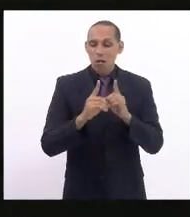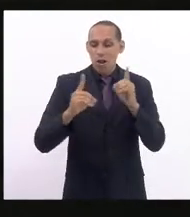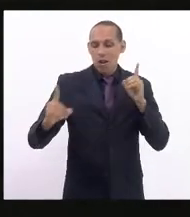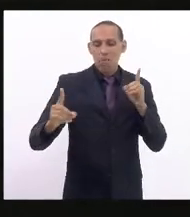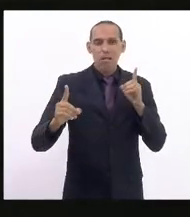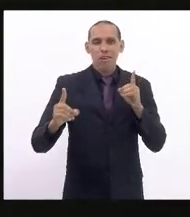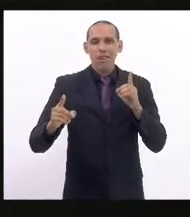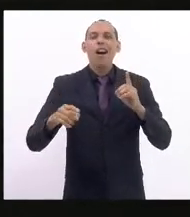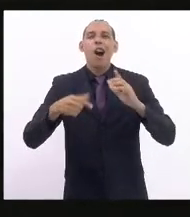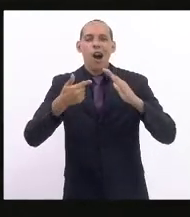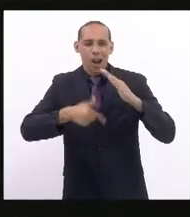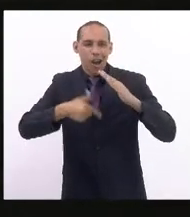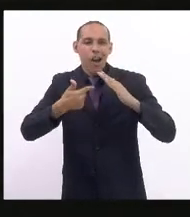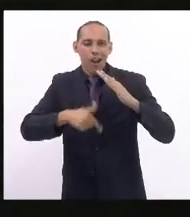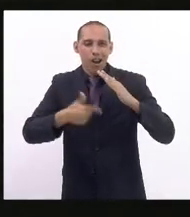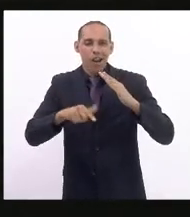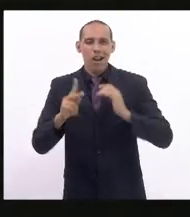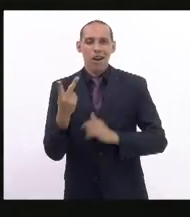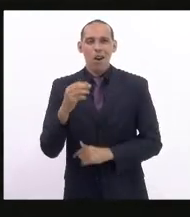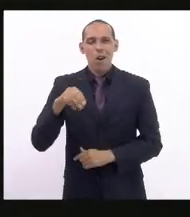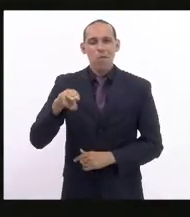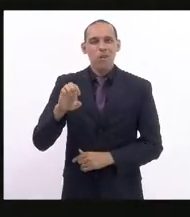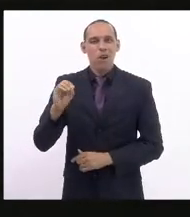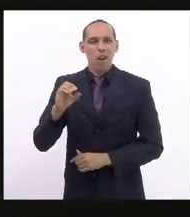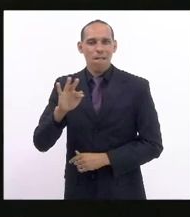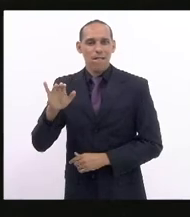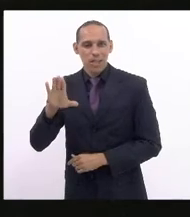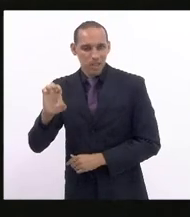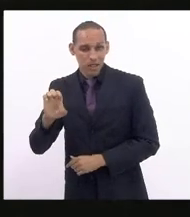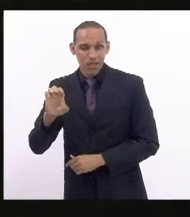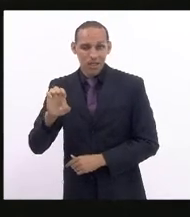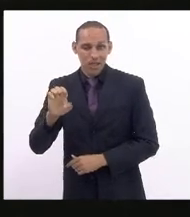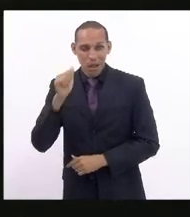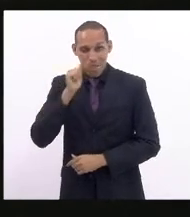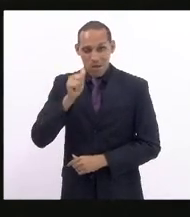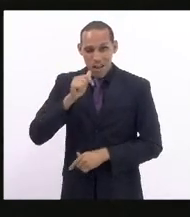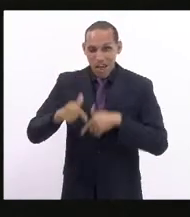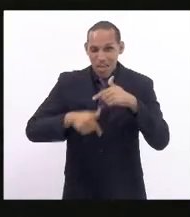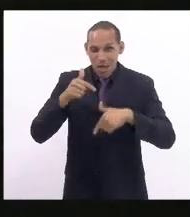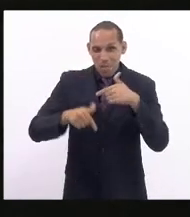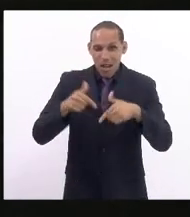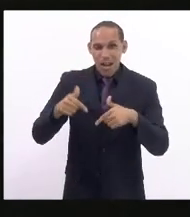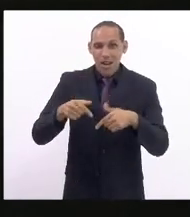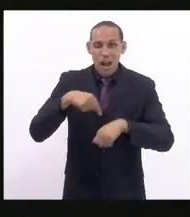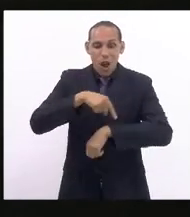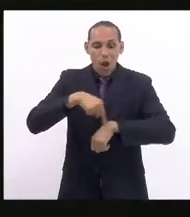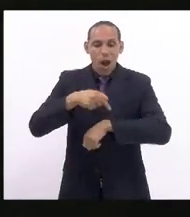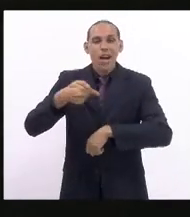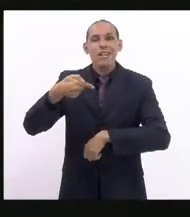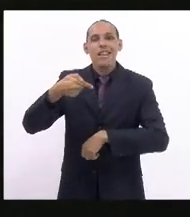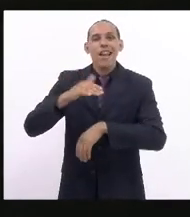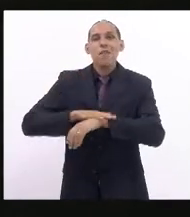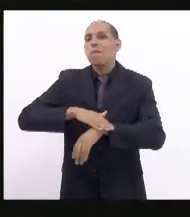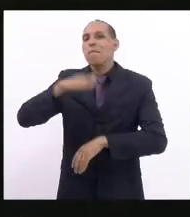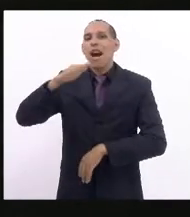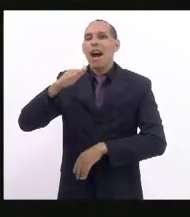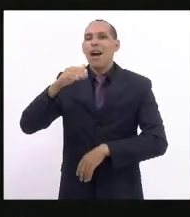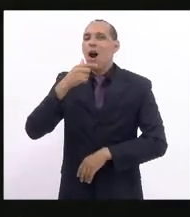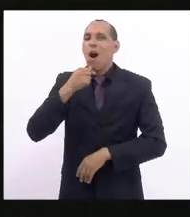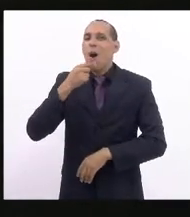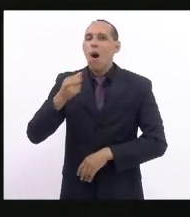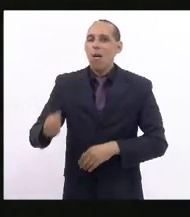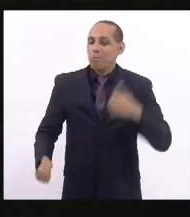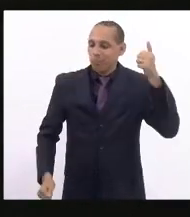home office. Para quem não sabe, as mulheres trabalham sete horas a mais que os homens nas tarefas